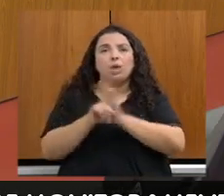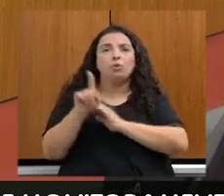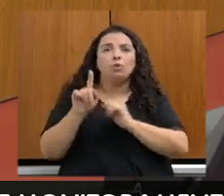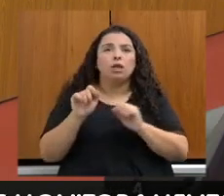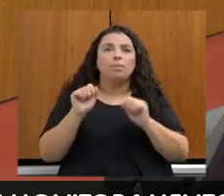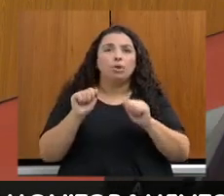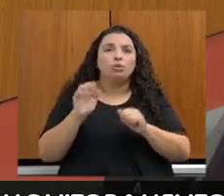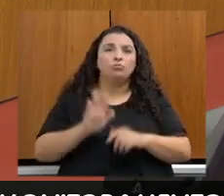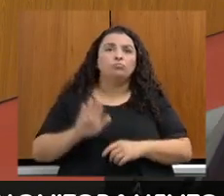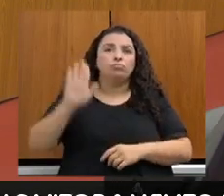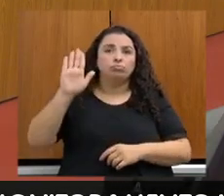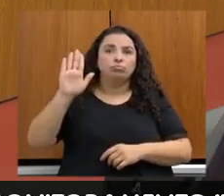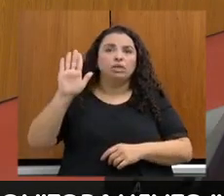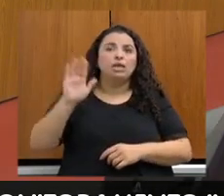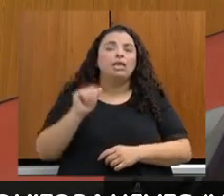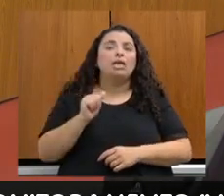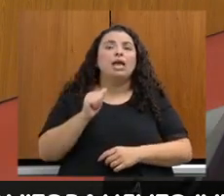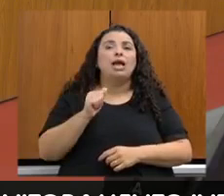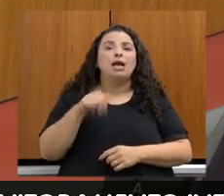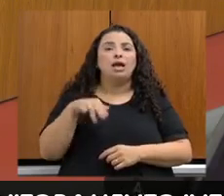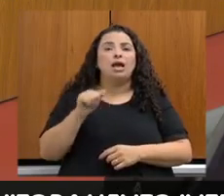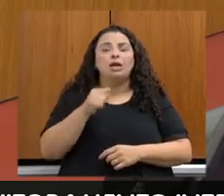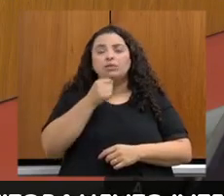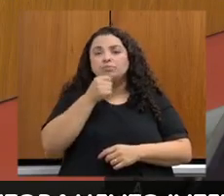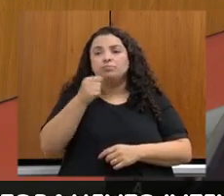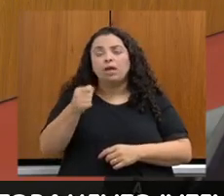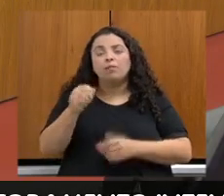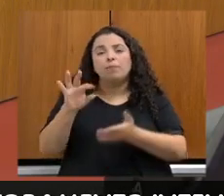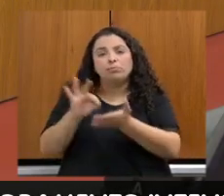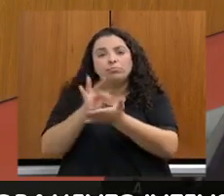Ana vai chegar até vocês para fazer a inscrição